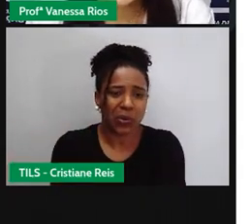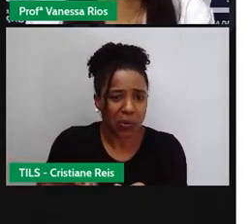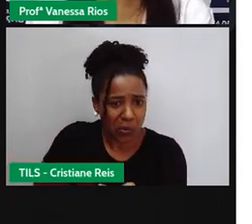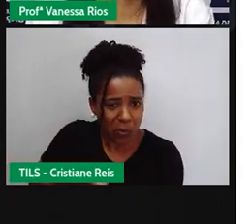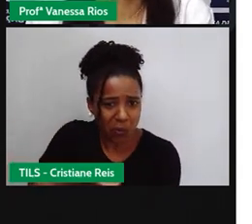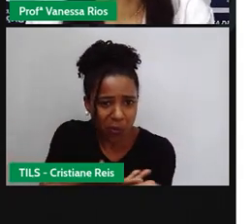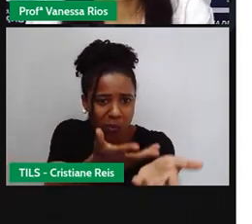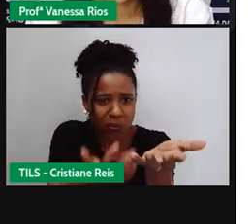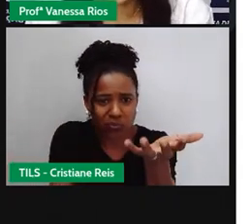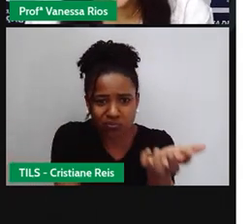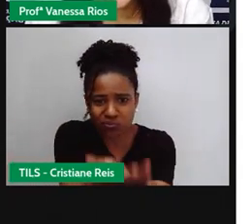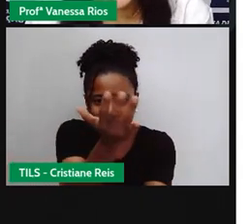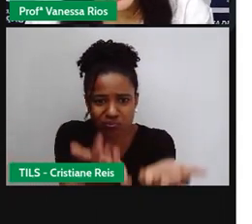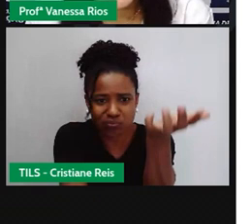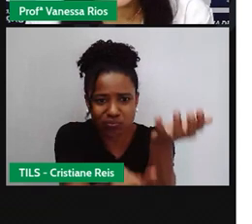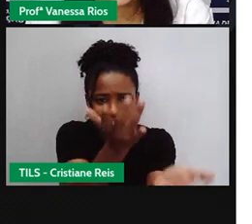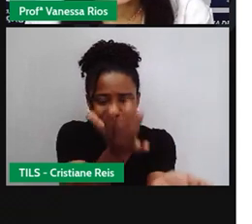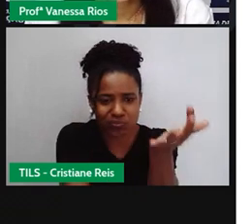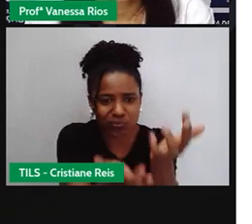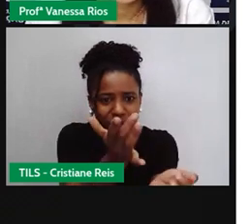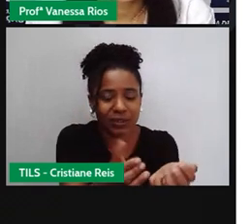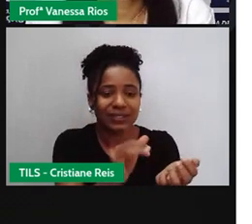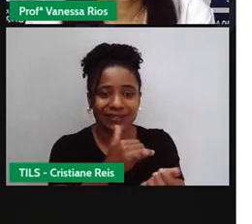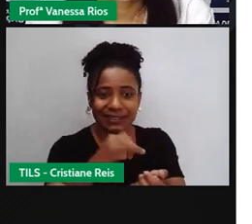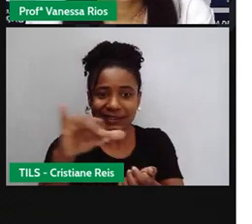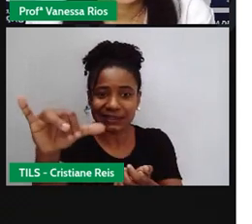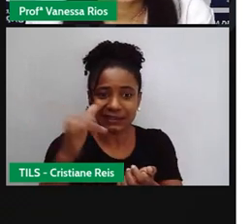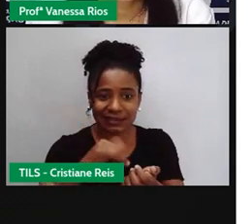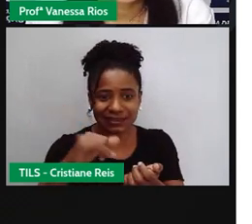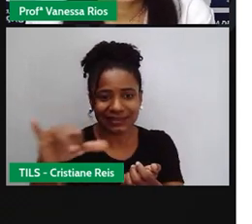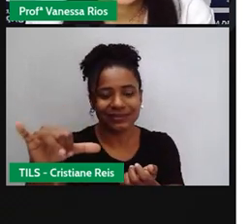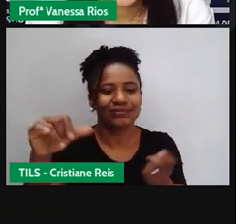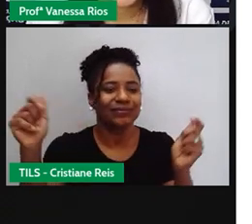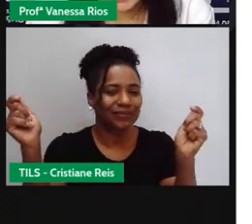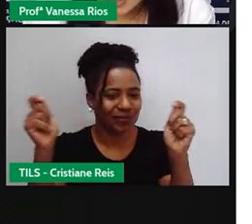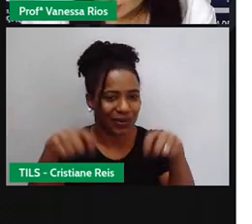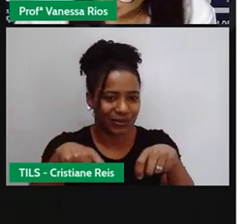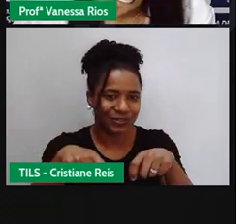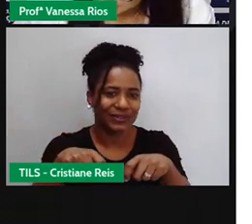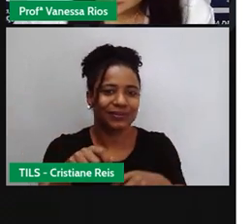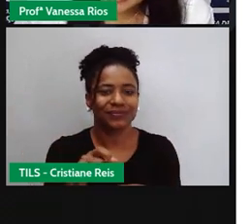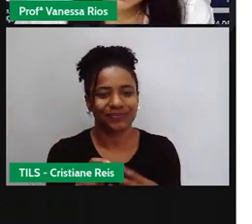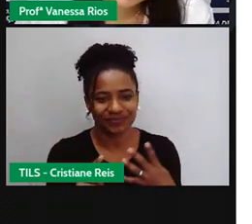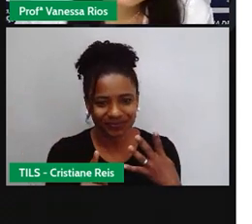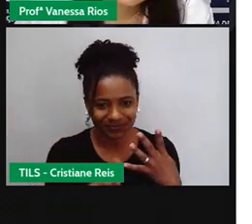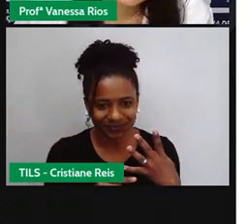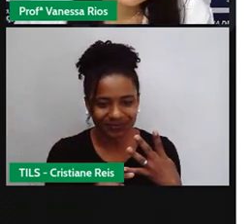estudados, né, e a serem utilizados para a produção aí da biomassa.